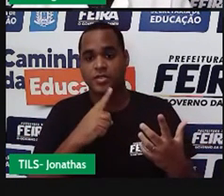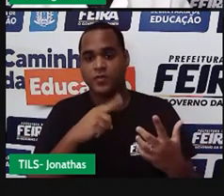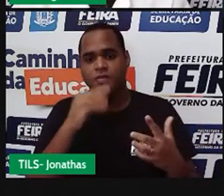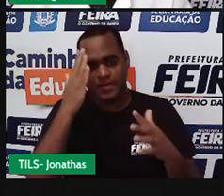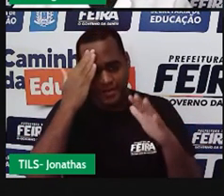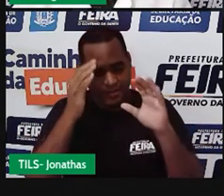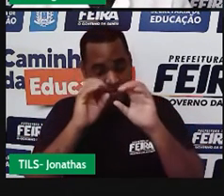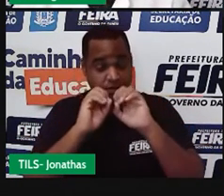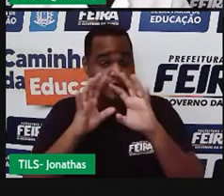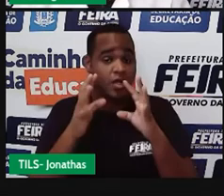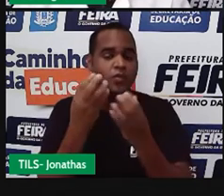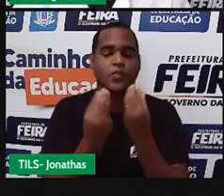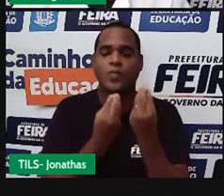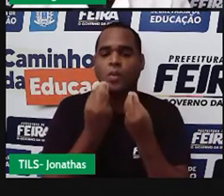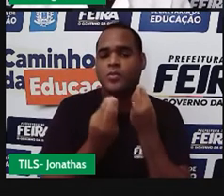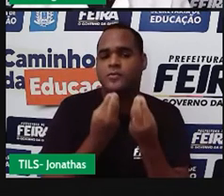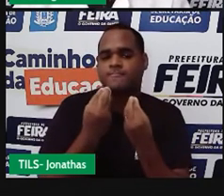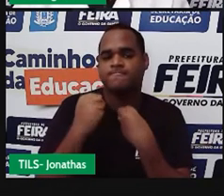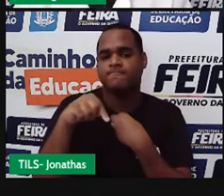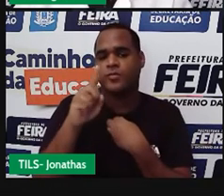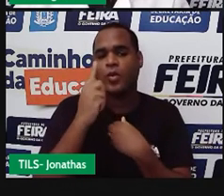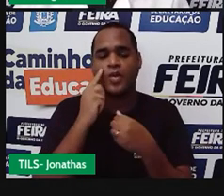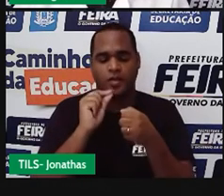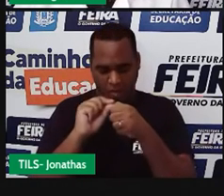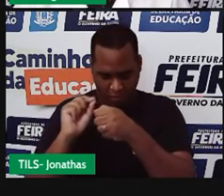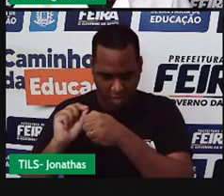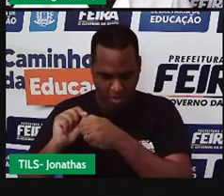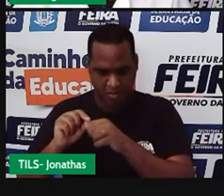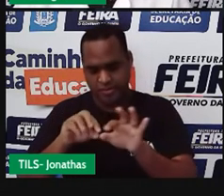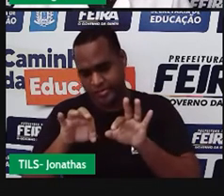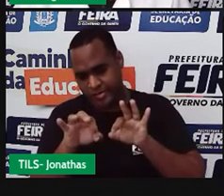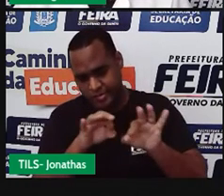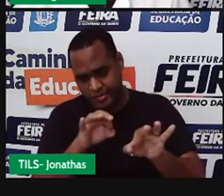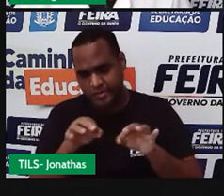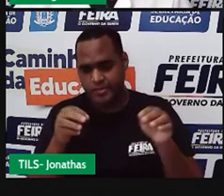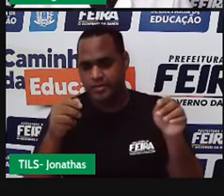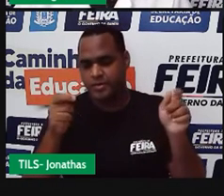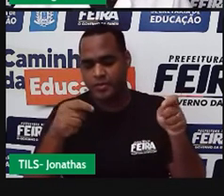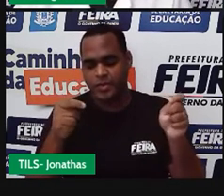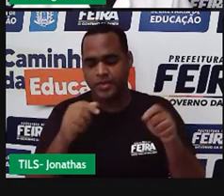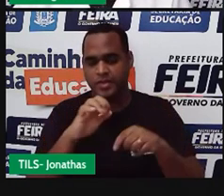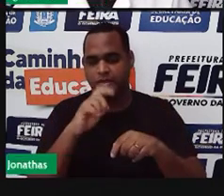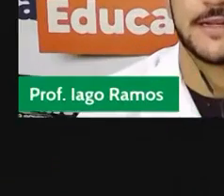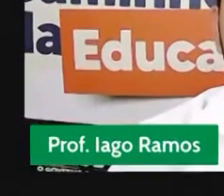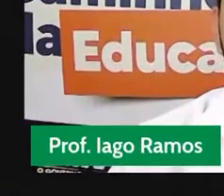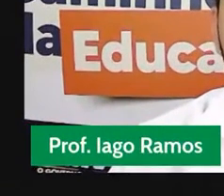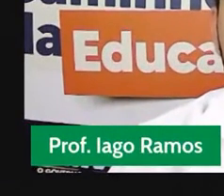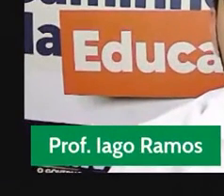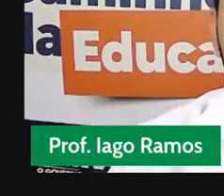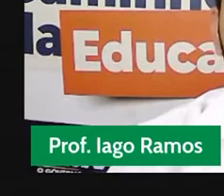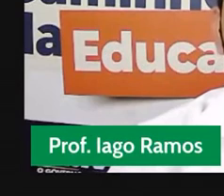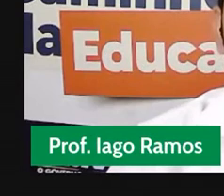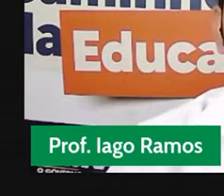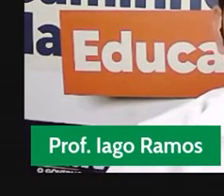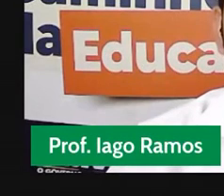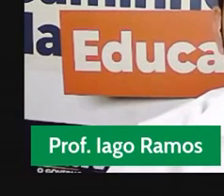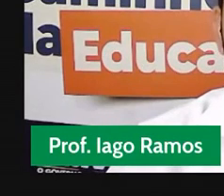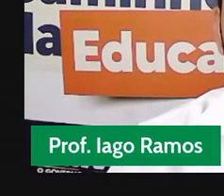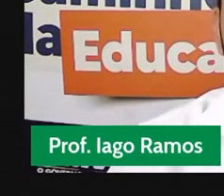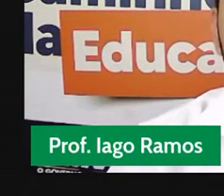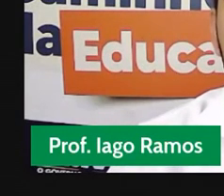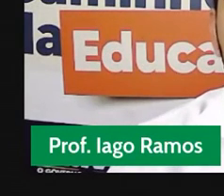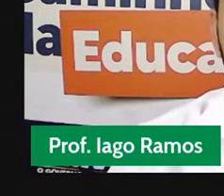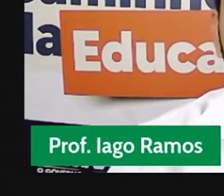como é que a gente faz para resolver essas expressões numéricas. Tá bom? Que